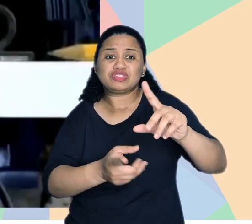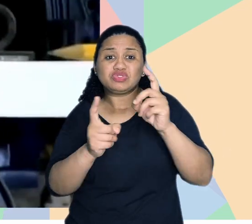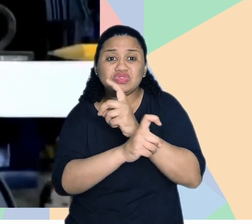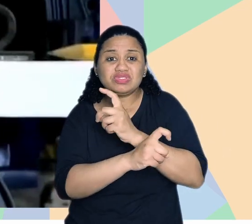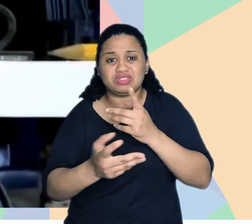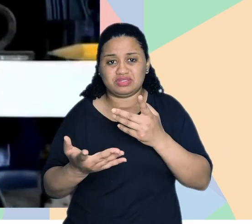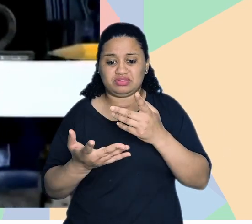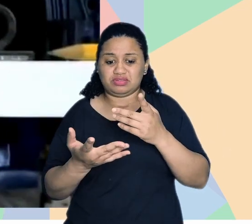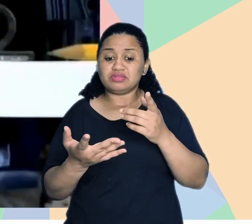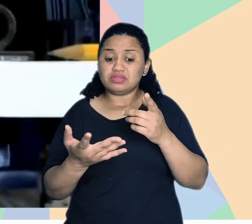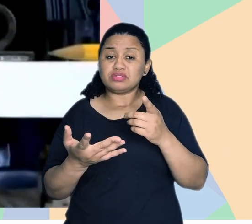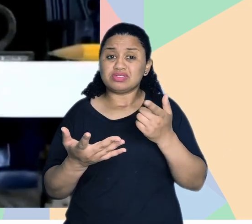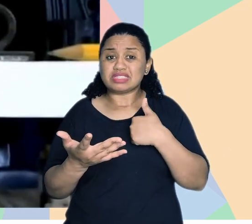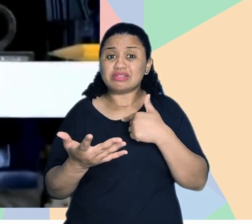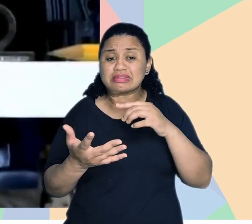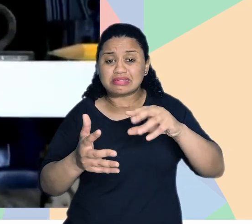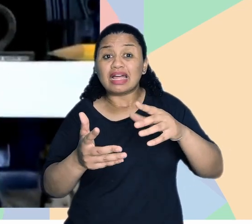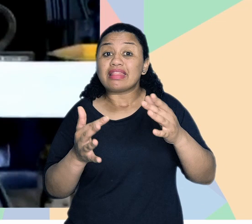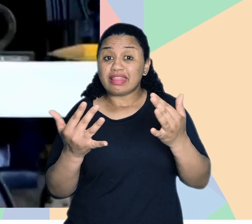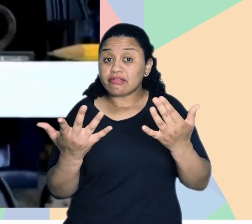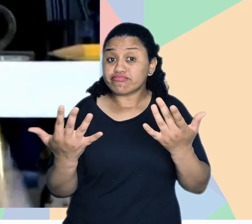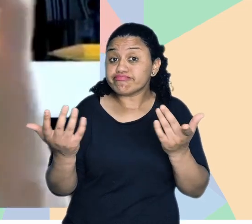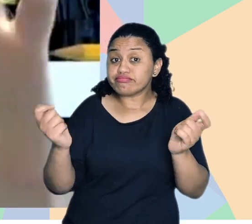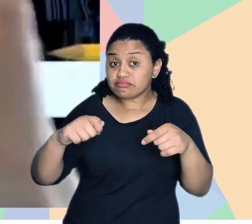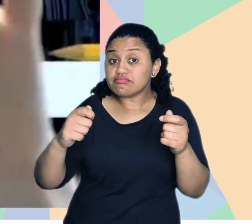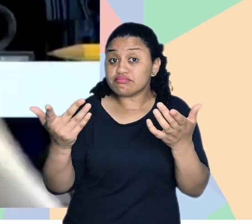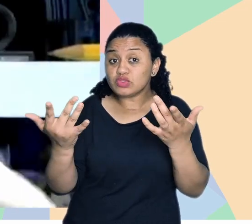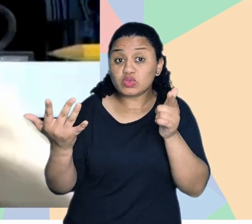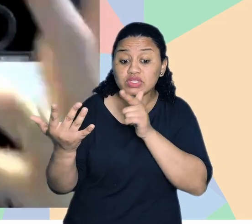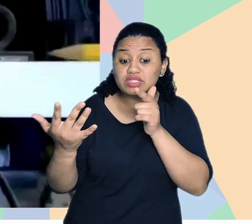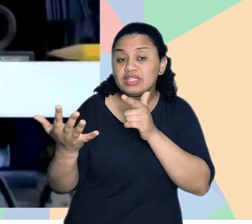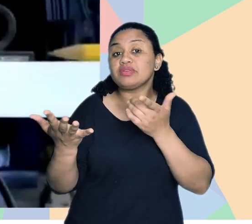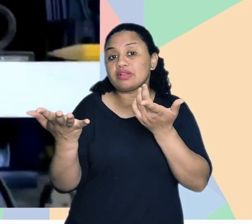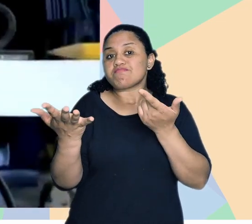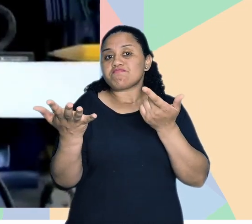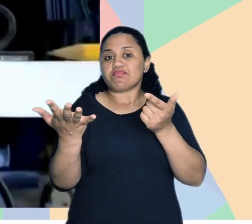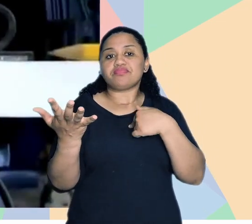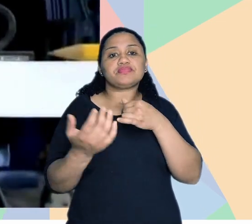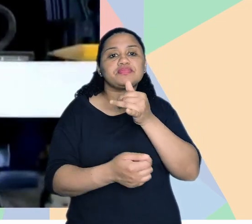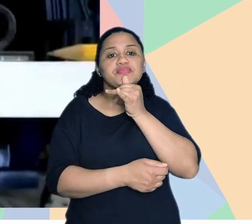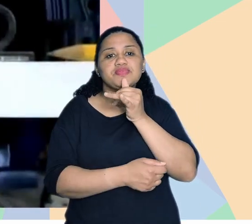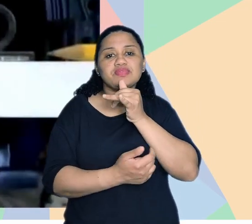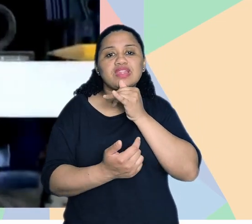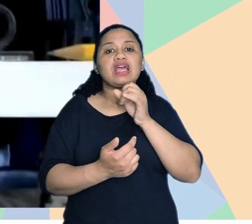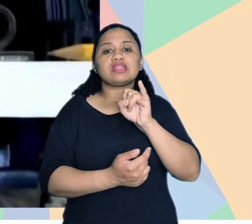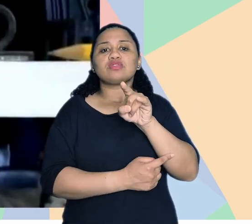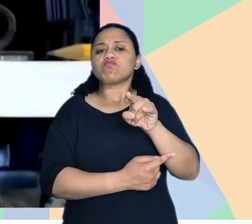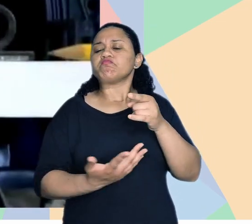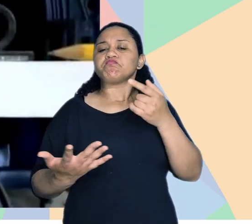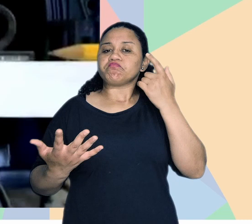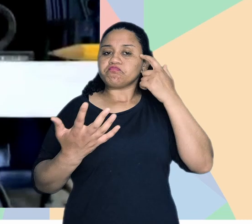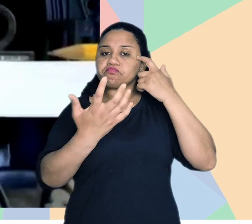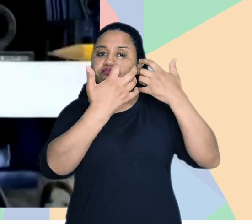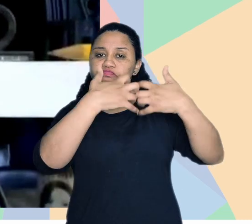dificuldade para fazer isso tendo destreza, Tendo as duas mãos, tendo destreza. Então, é esse o exemplo, assim.